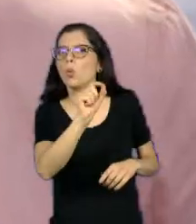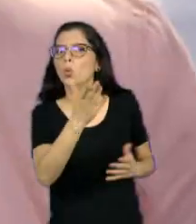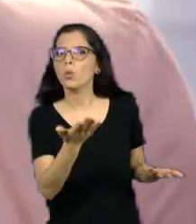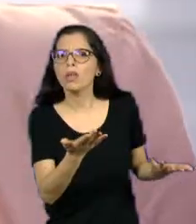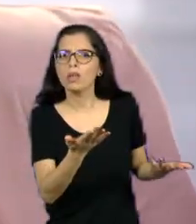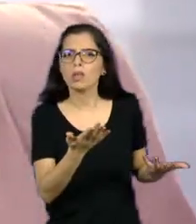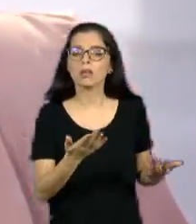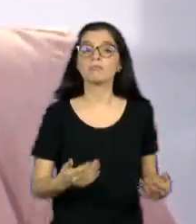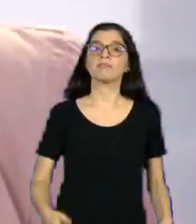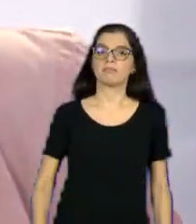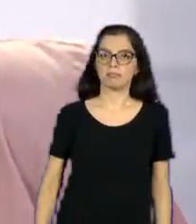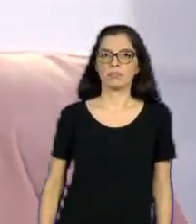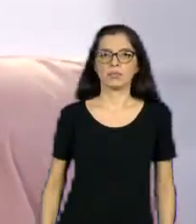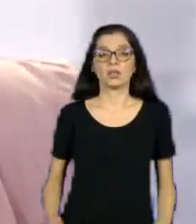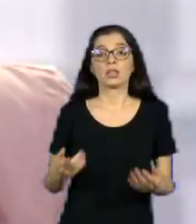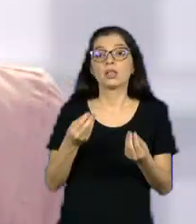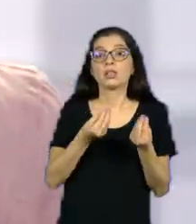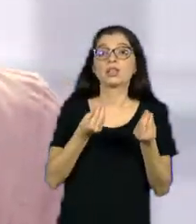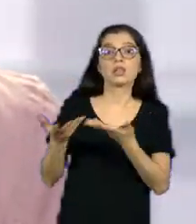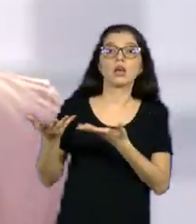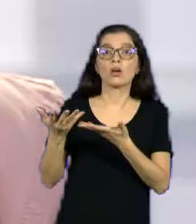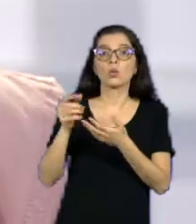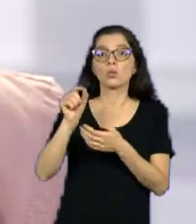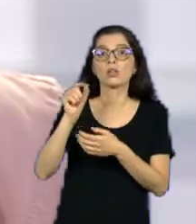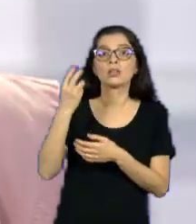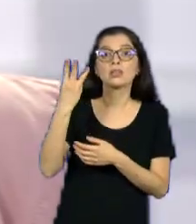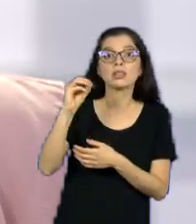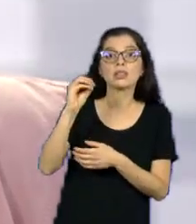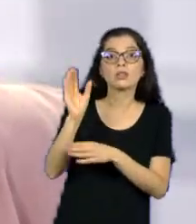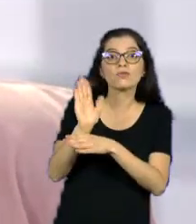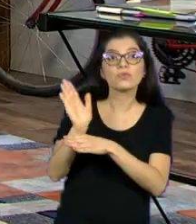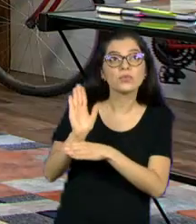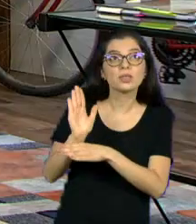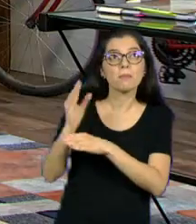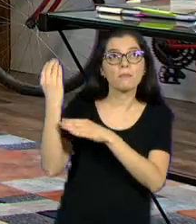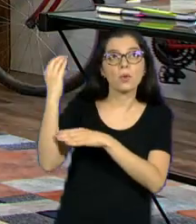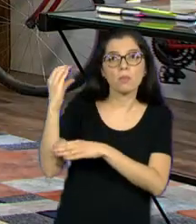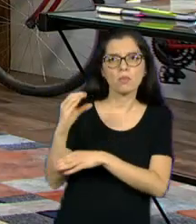Ele doou mais de 30 filmes pra videoteca do Grêmio.